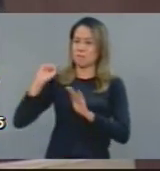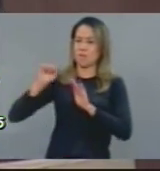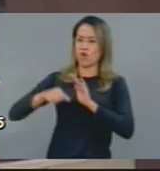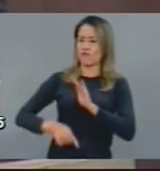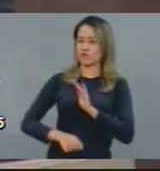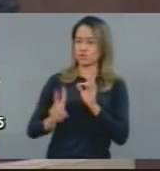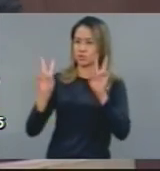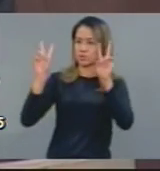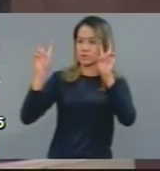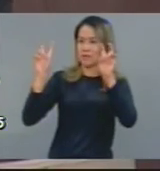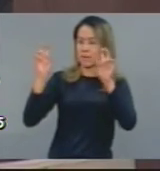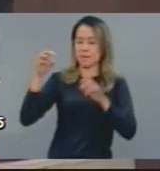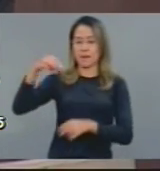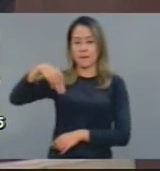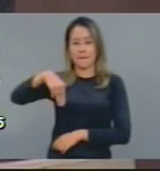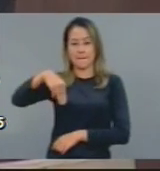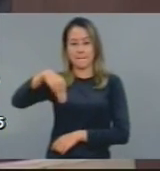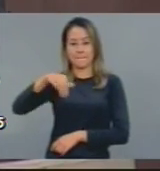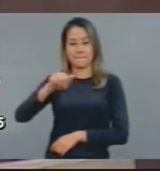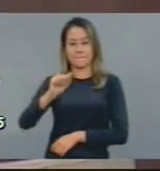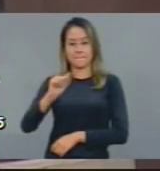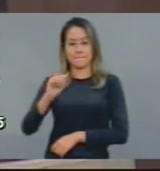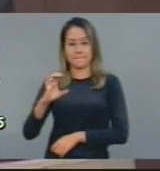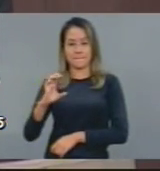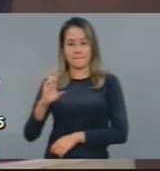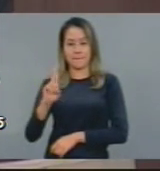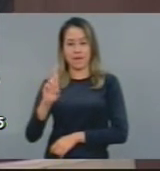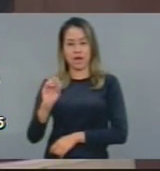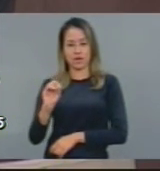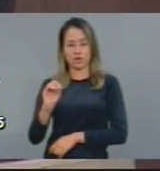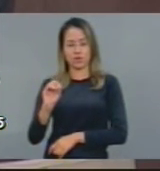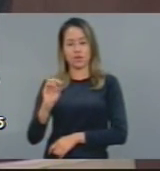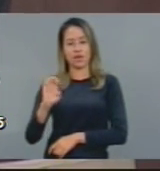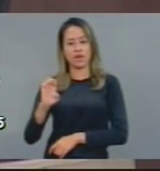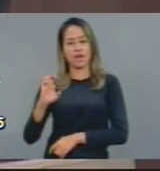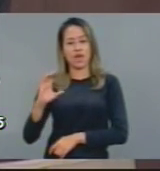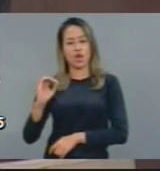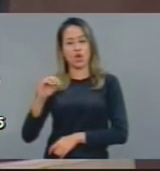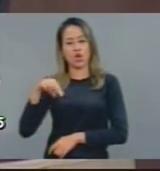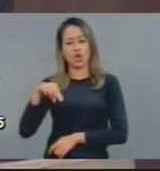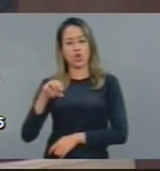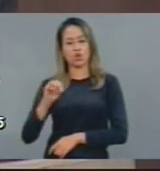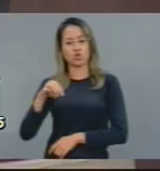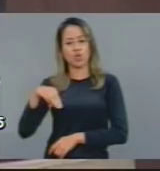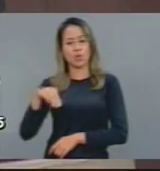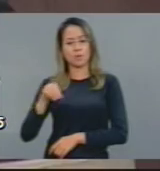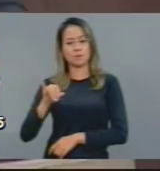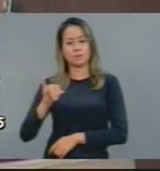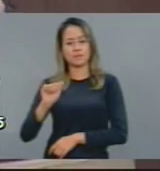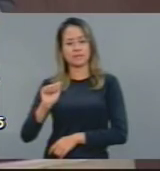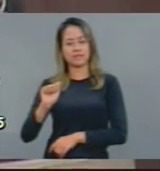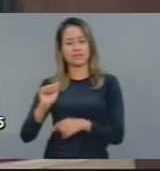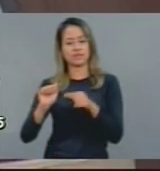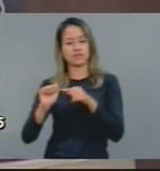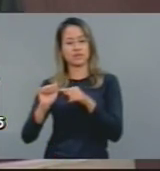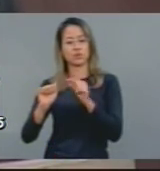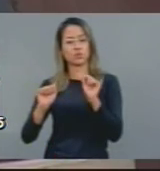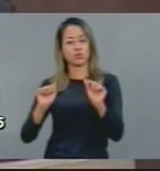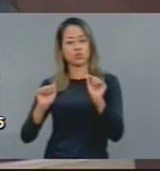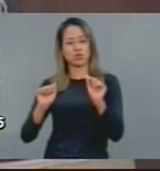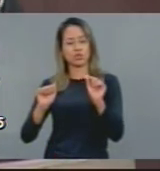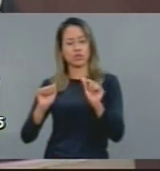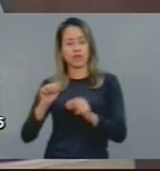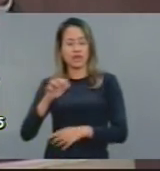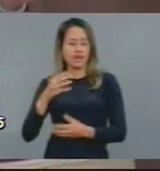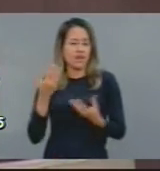temas de macroeconomia. Afinal de contas, qual é a importância da taxa básica de